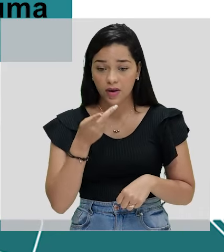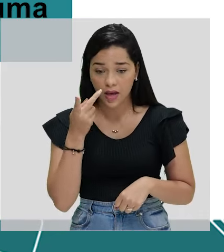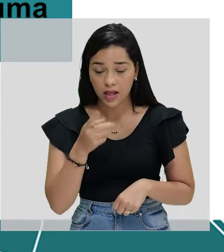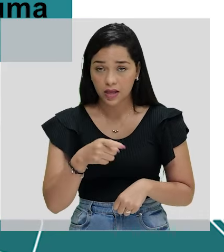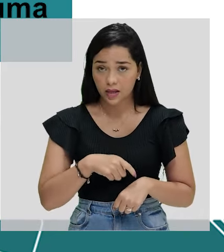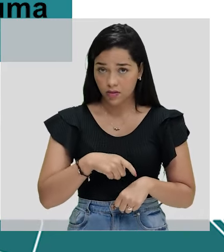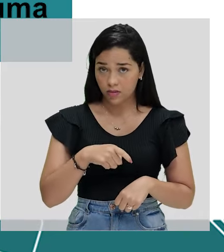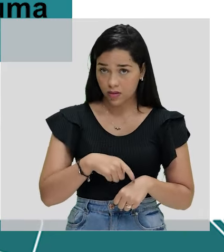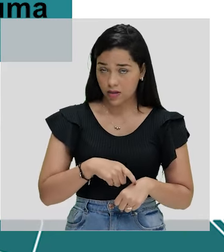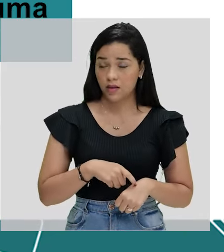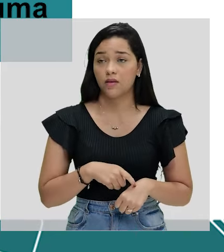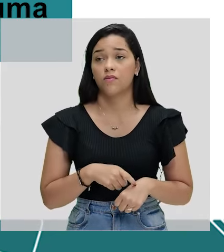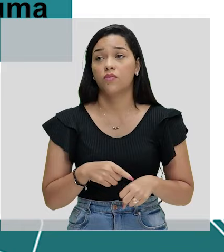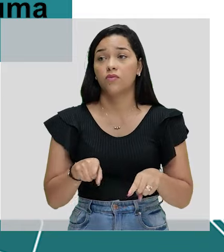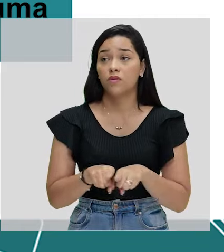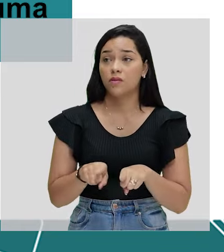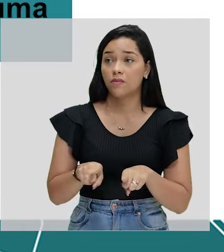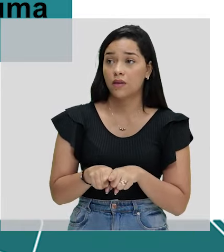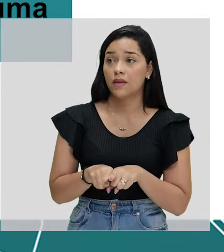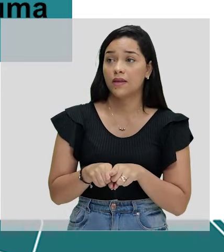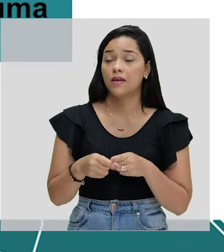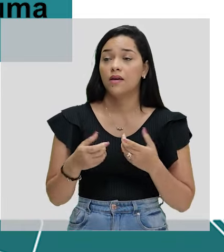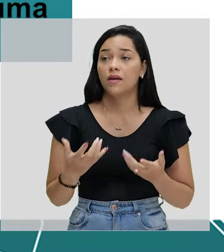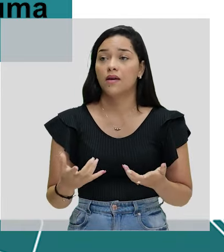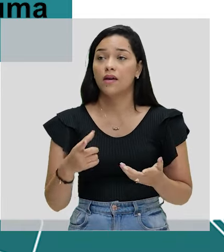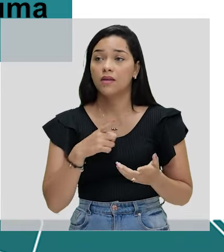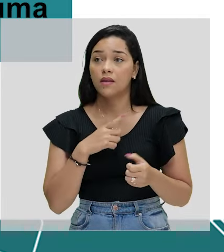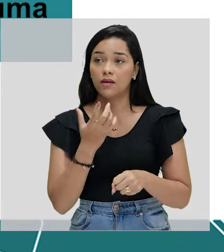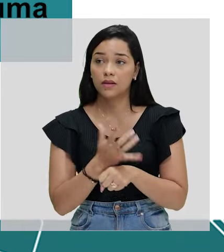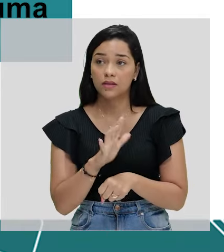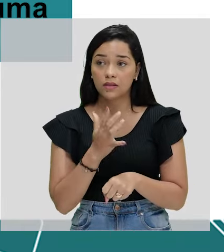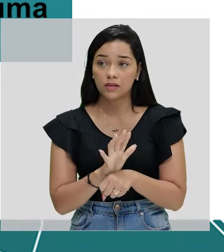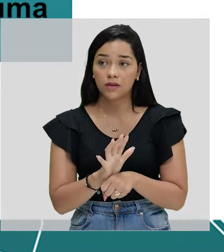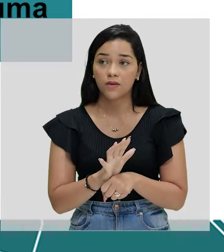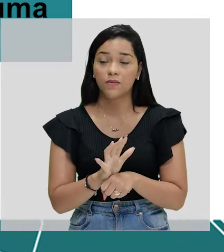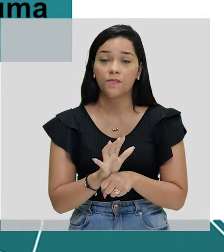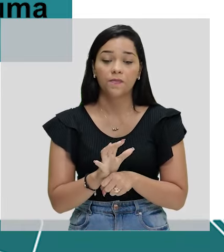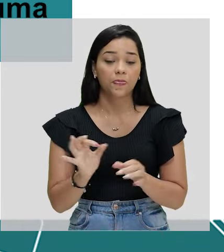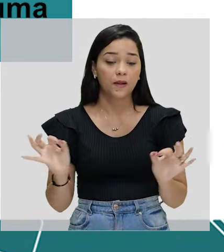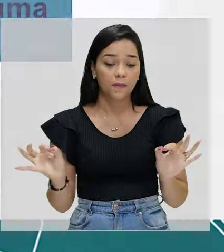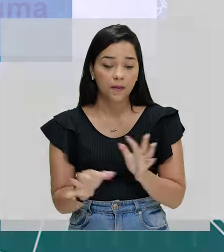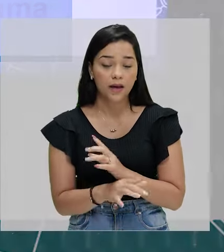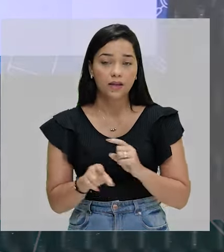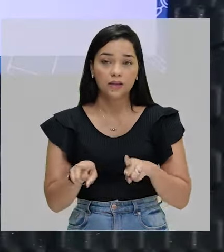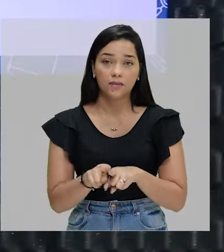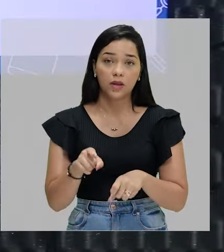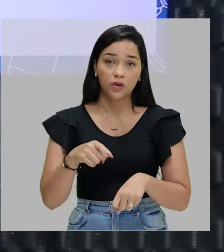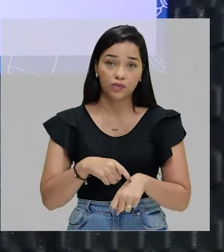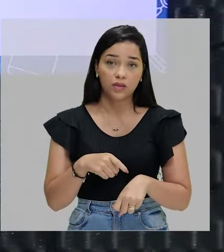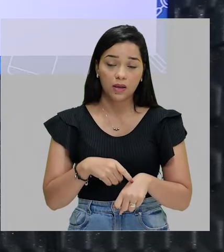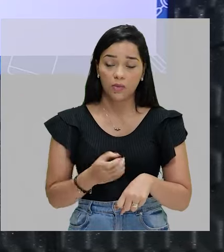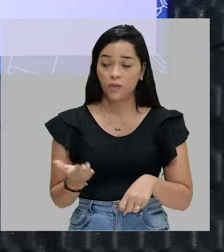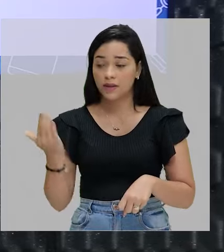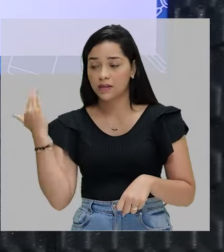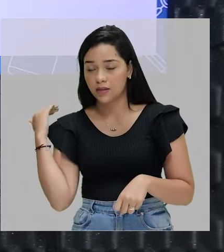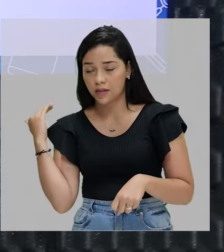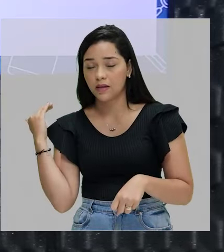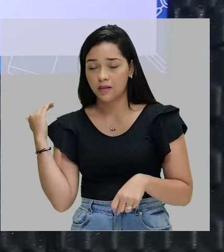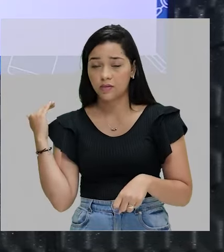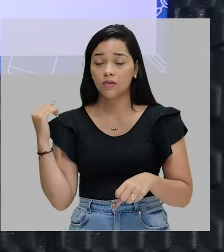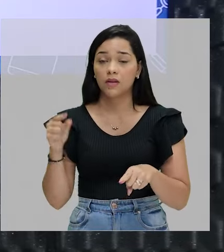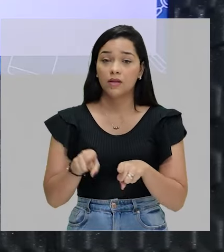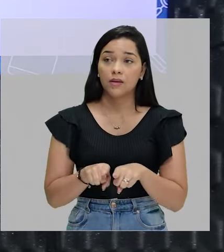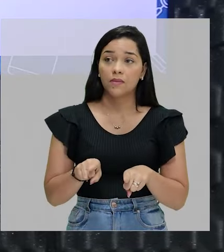tempo presente. Nós temos uma ação totalmente acabada, que é o tempo passado ou pretérito.